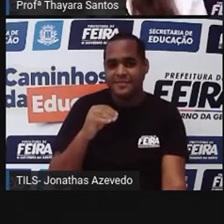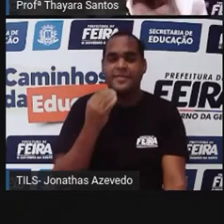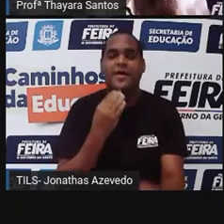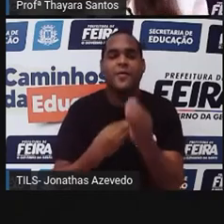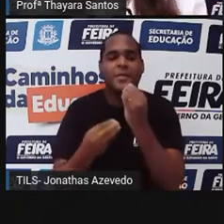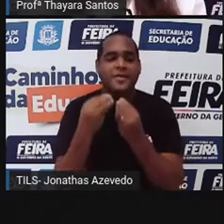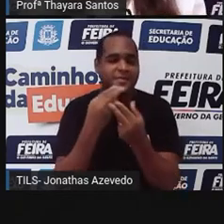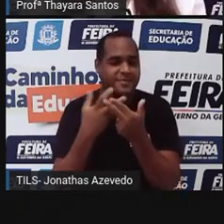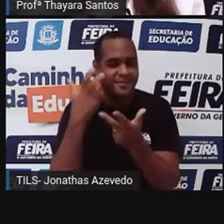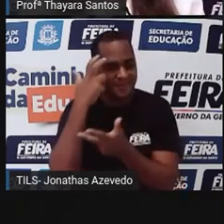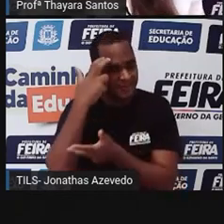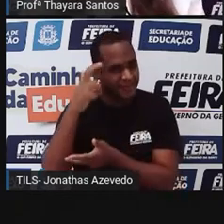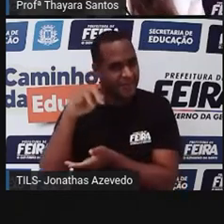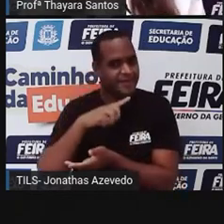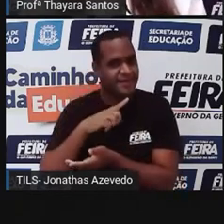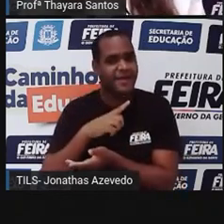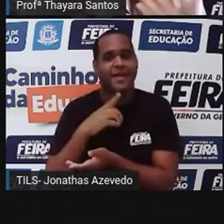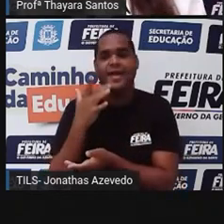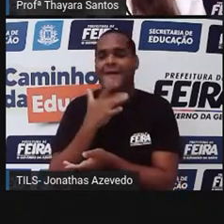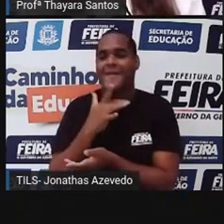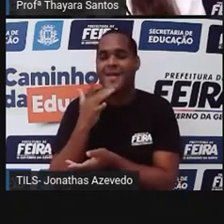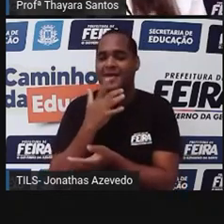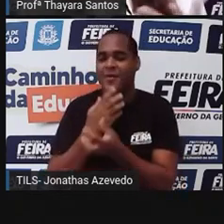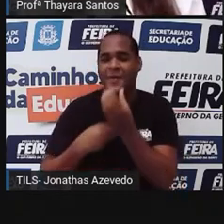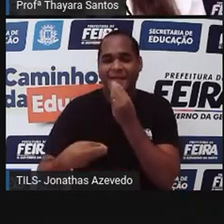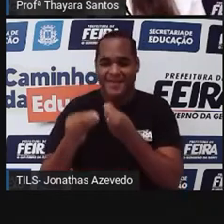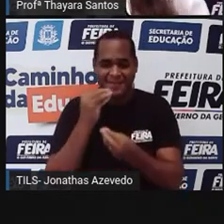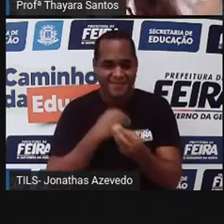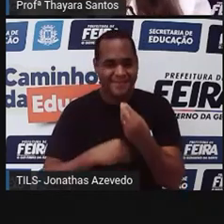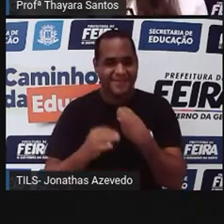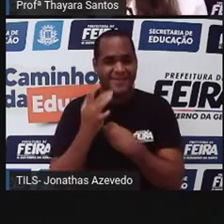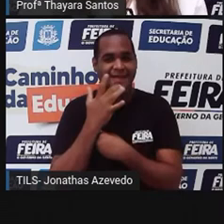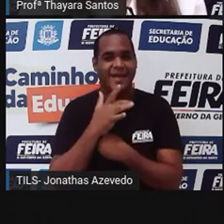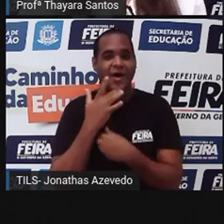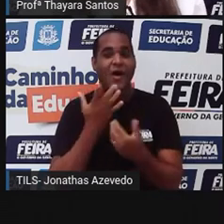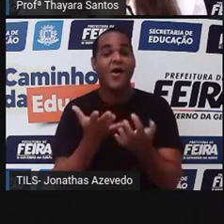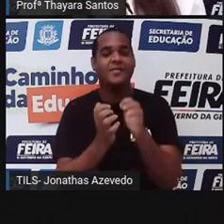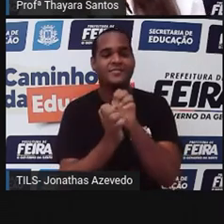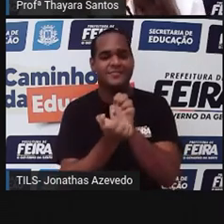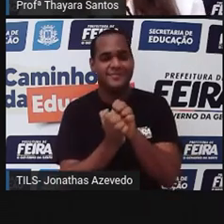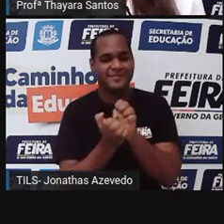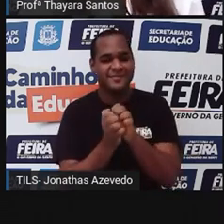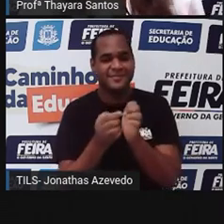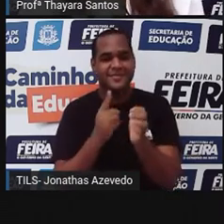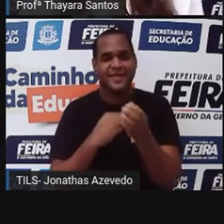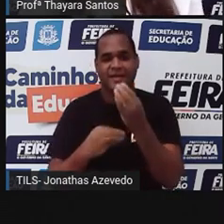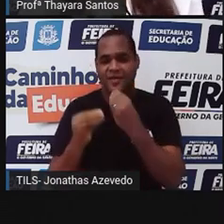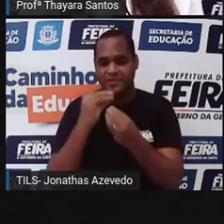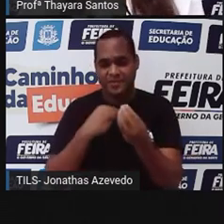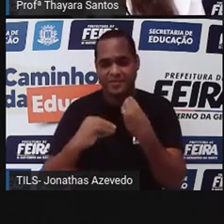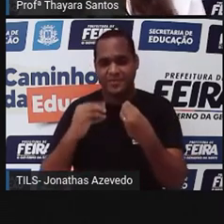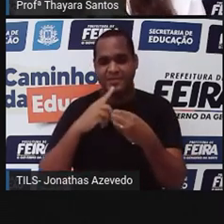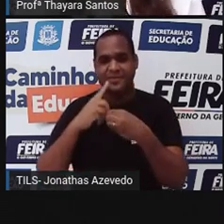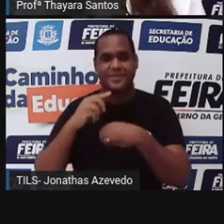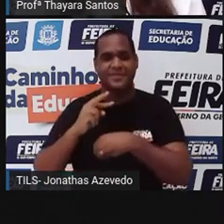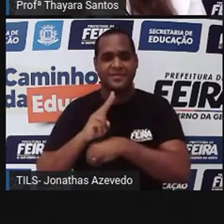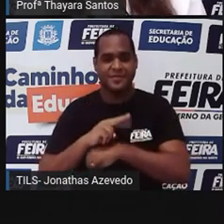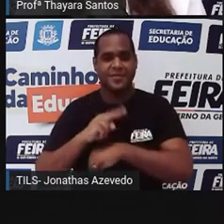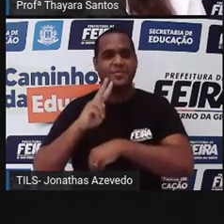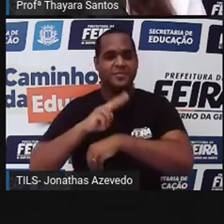comum comer esses animais, mas eles servem de alimento pra outros animais na cadeia alimentar, não só os seres humanos.